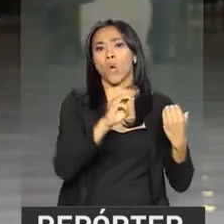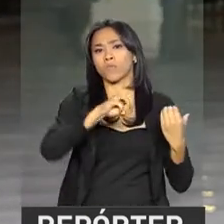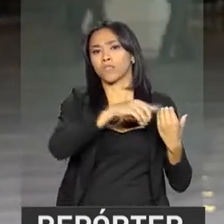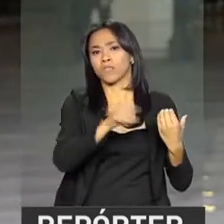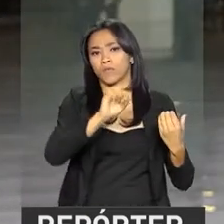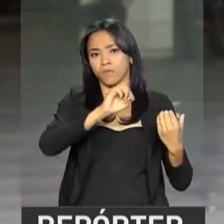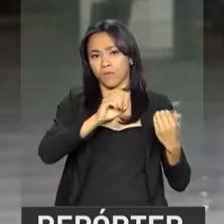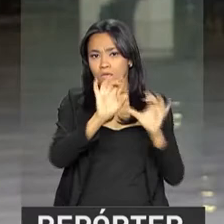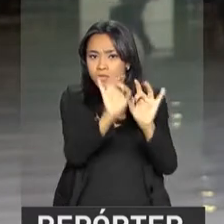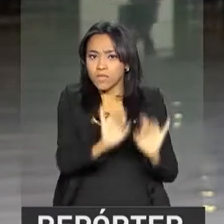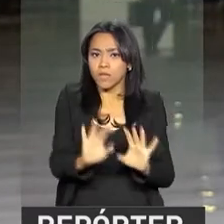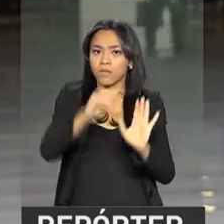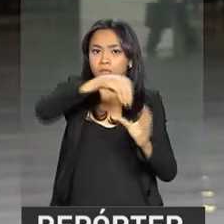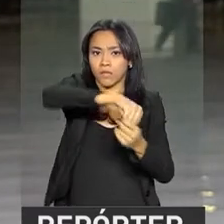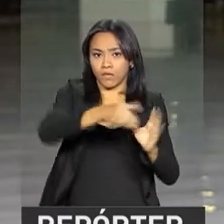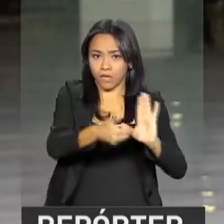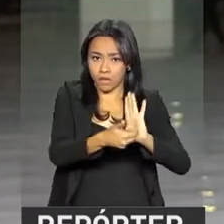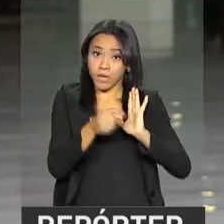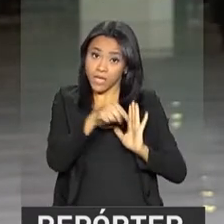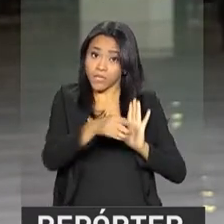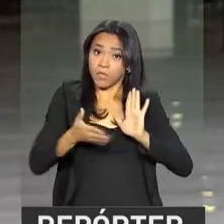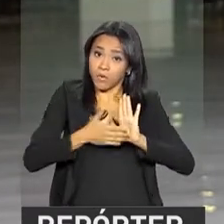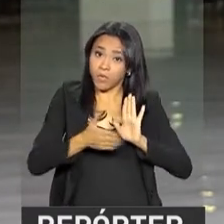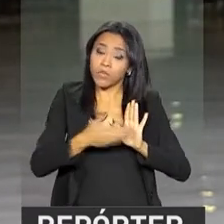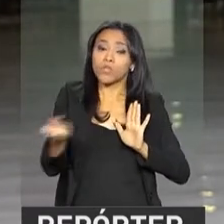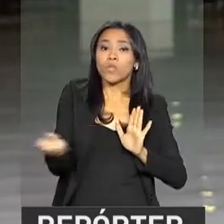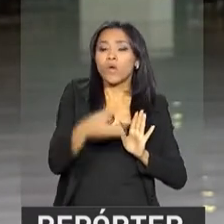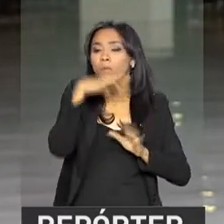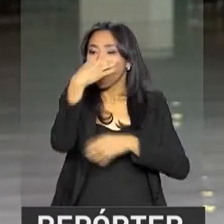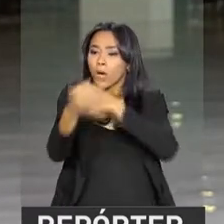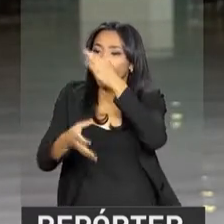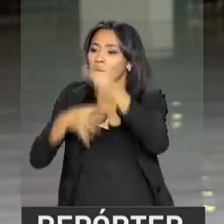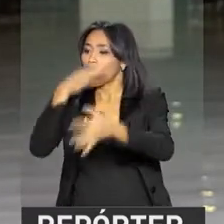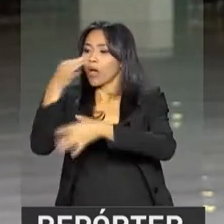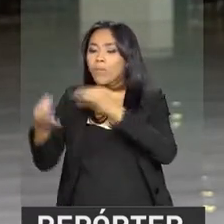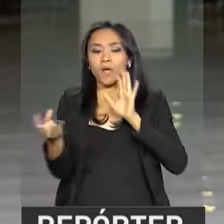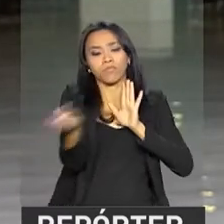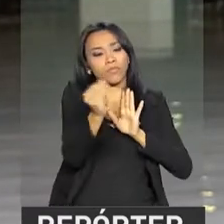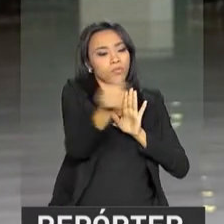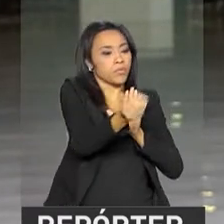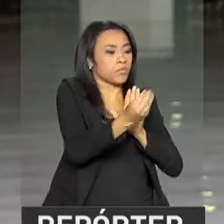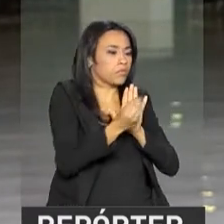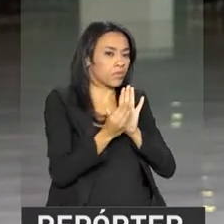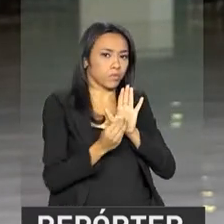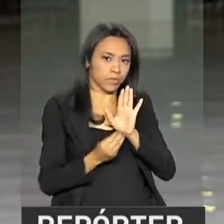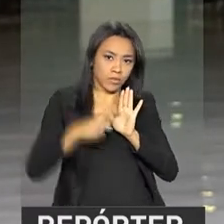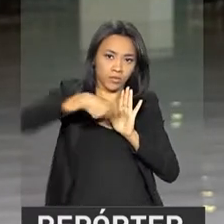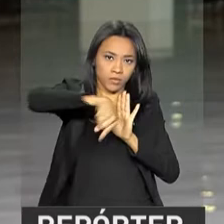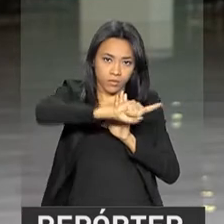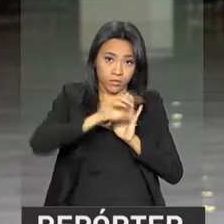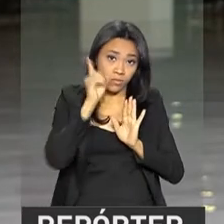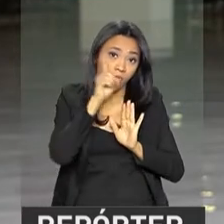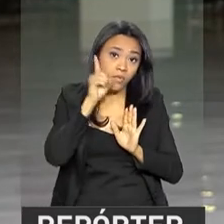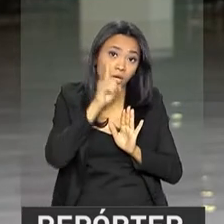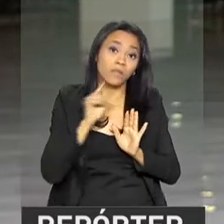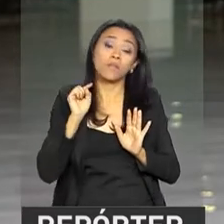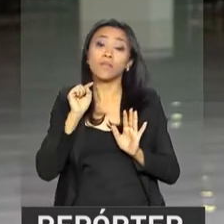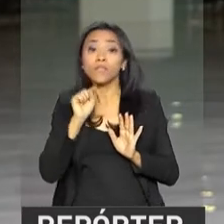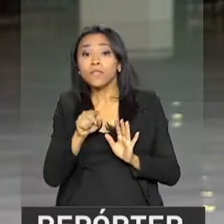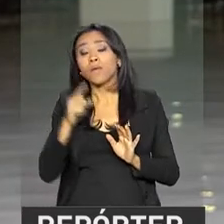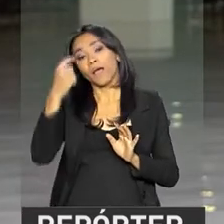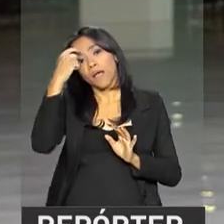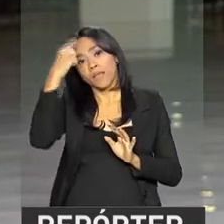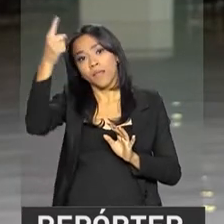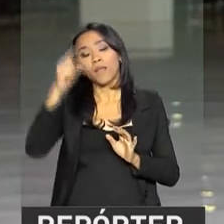Câmara. E aí essa proposta vai receber novas sugestões dos demais parlamentares. A ideia dessa reforma